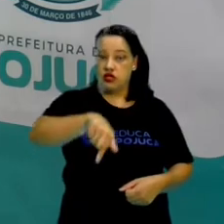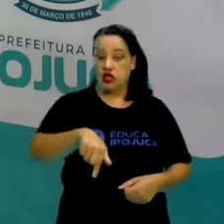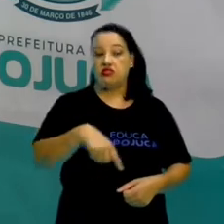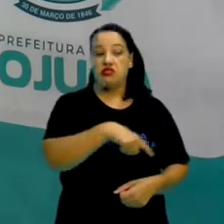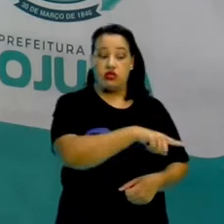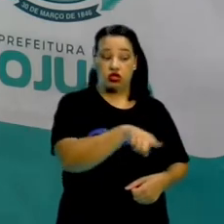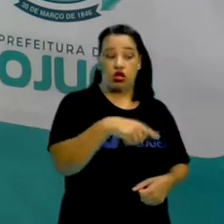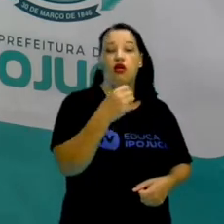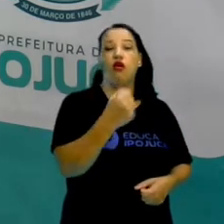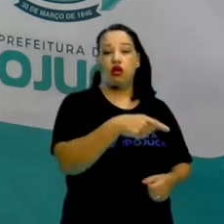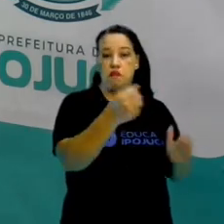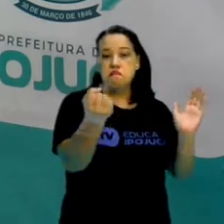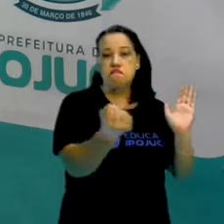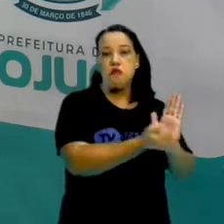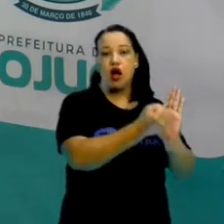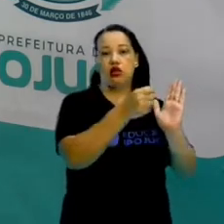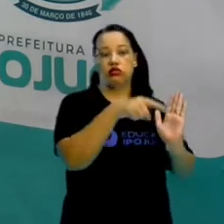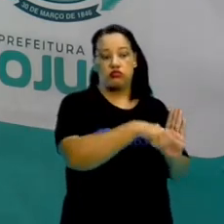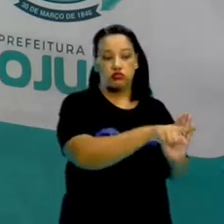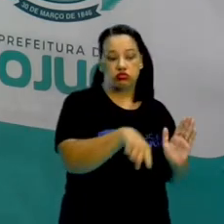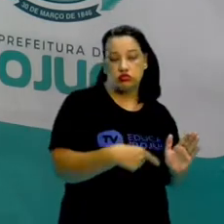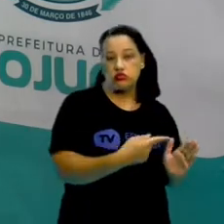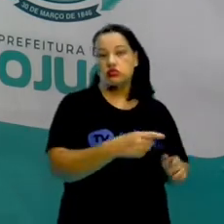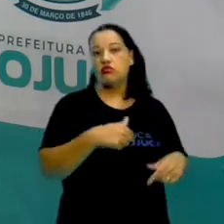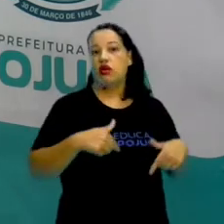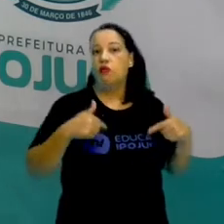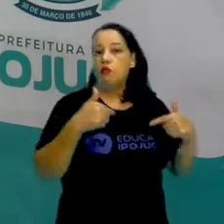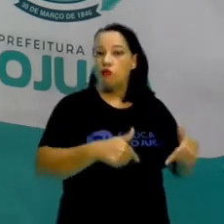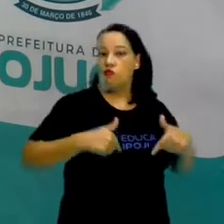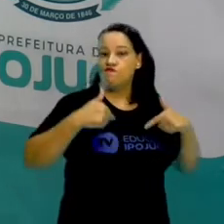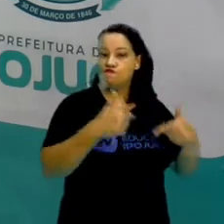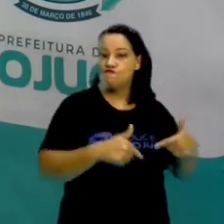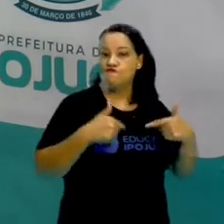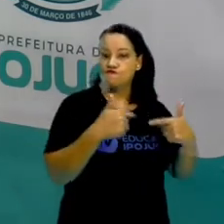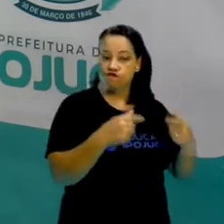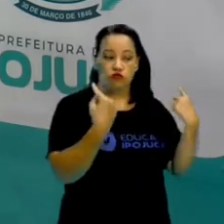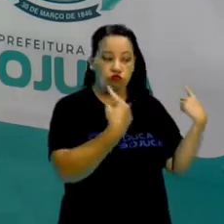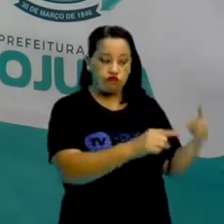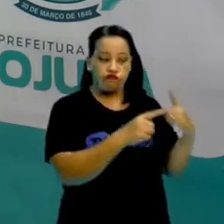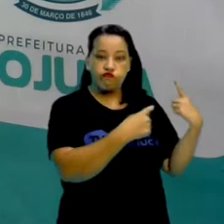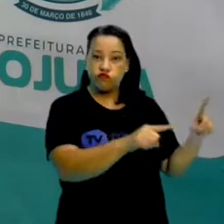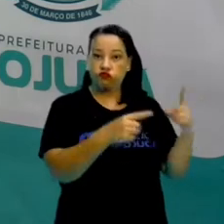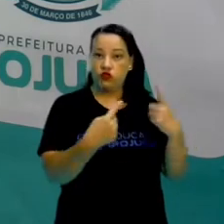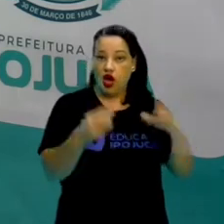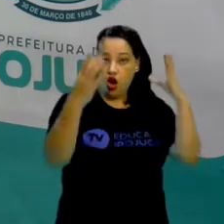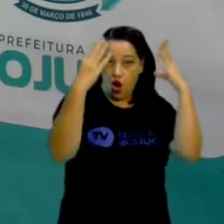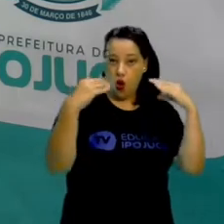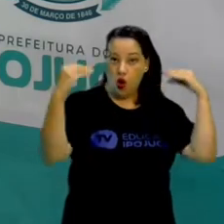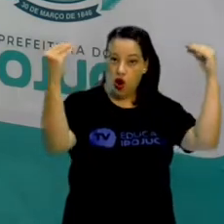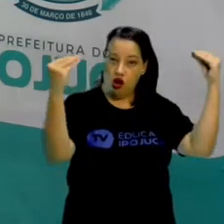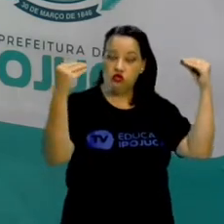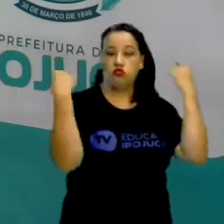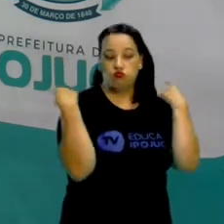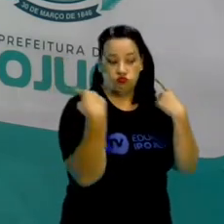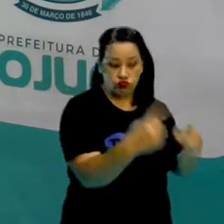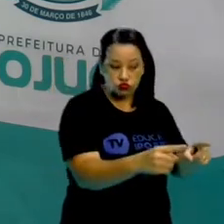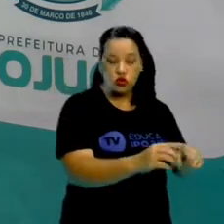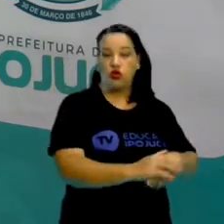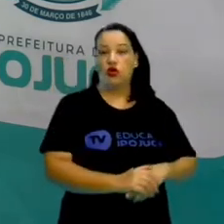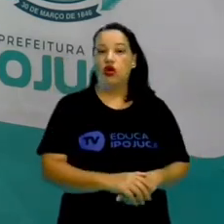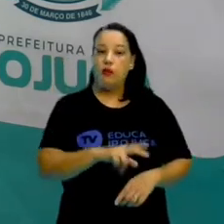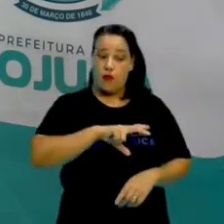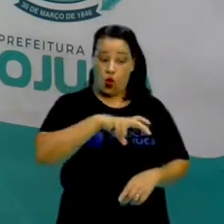confrontos, é marcado por essa luta contra holandeses, contra também o governo